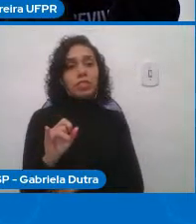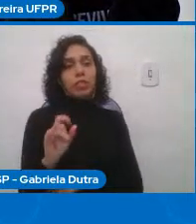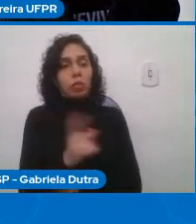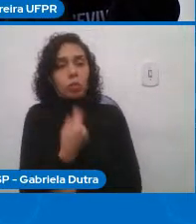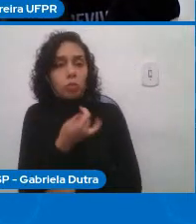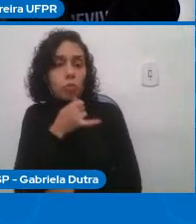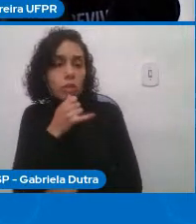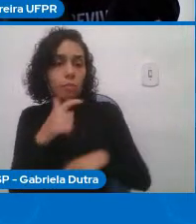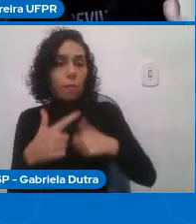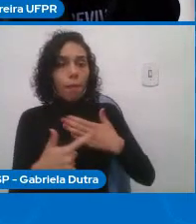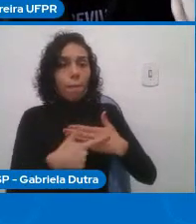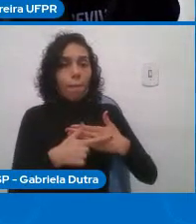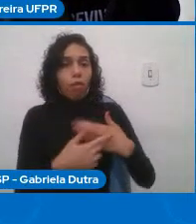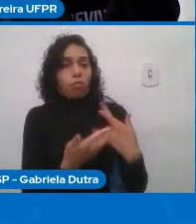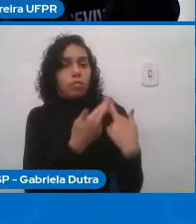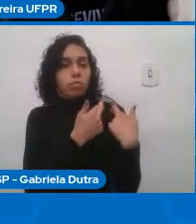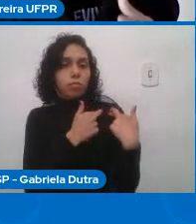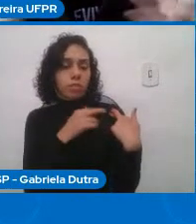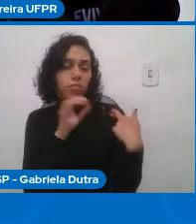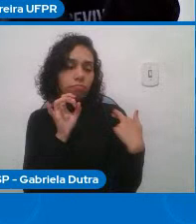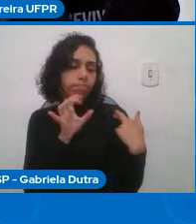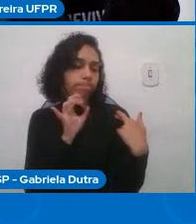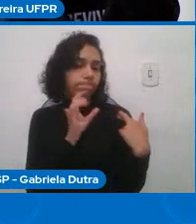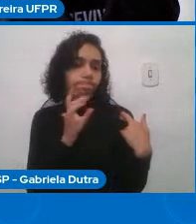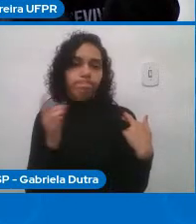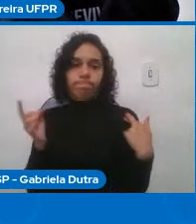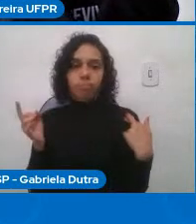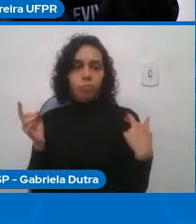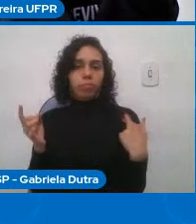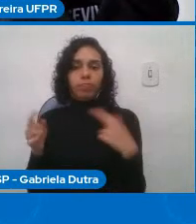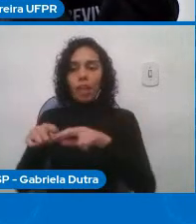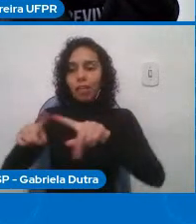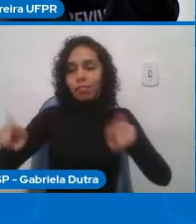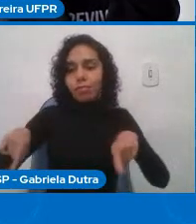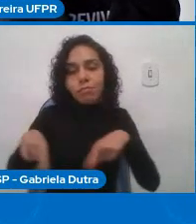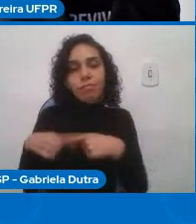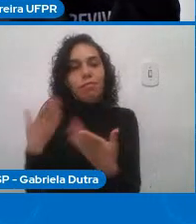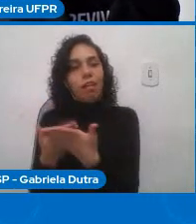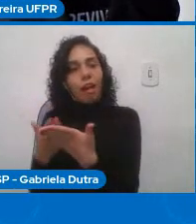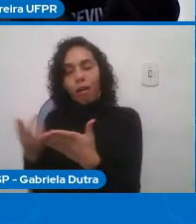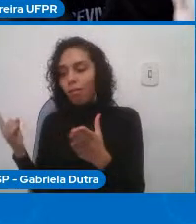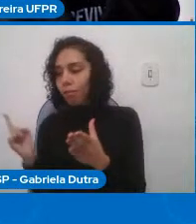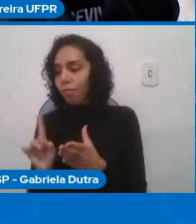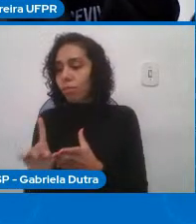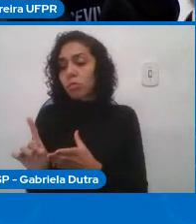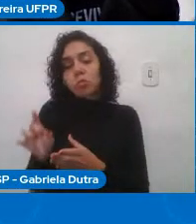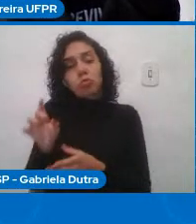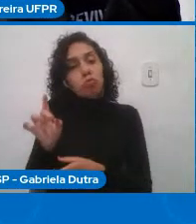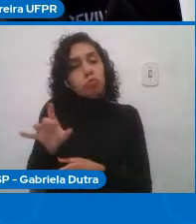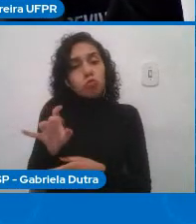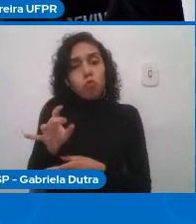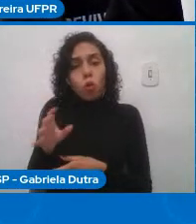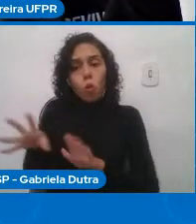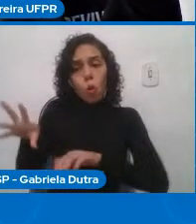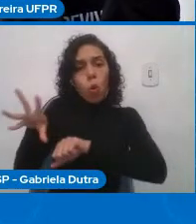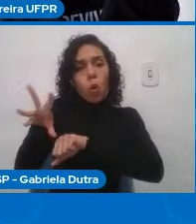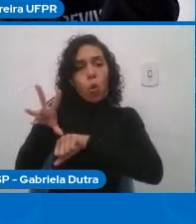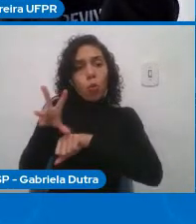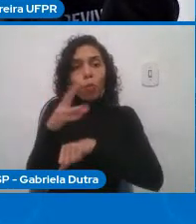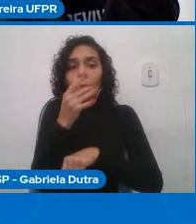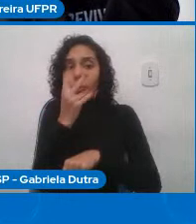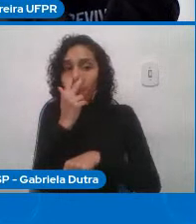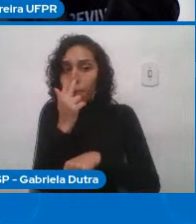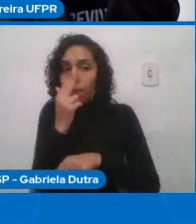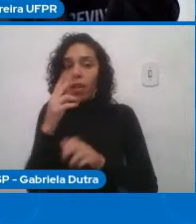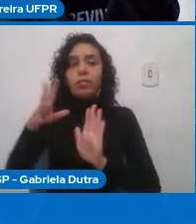entrarmos em sala de aula para repassar conteúdo então esse é um papel pobre para o papel de professor